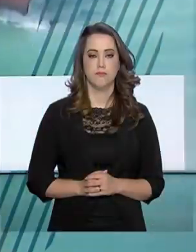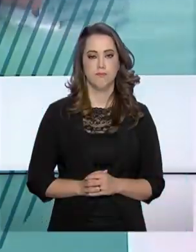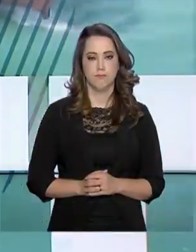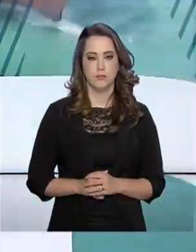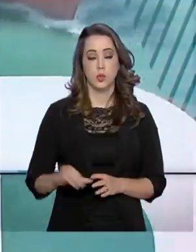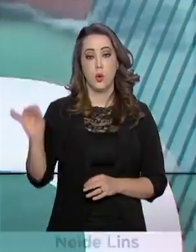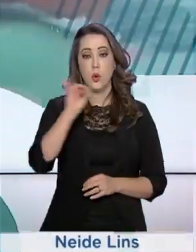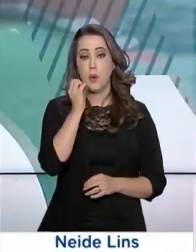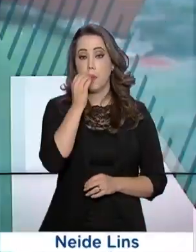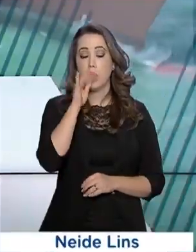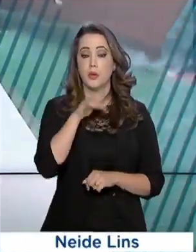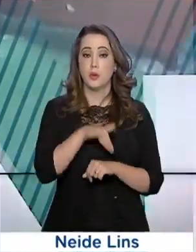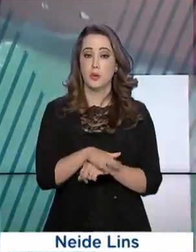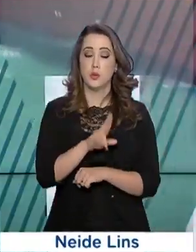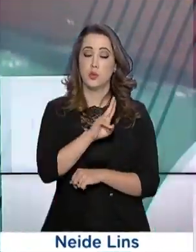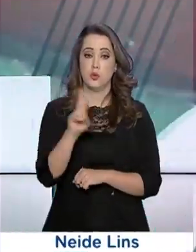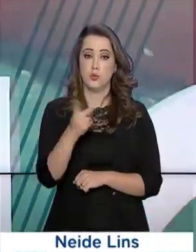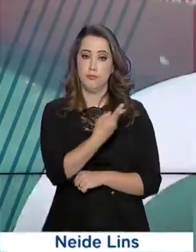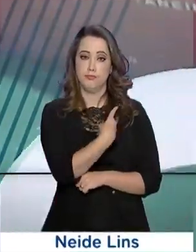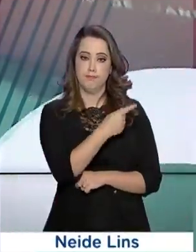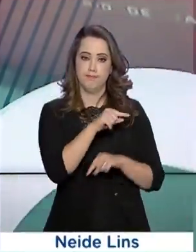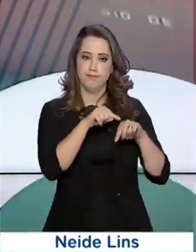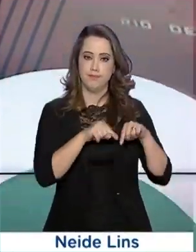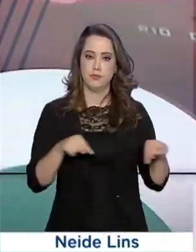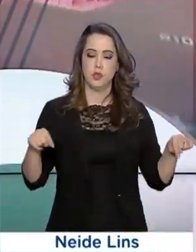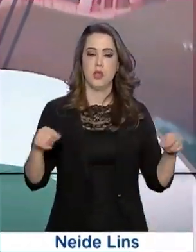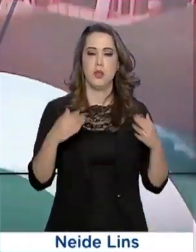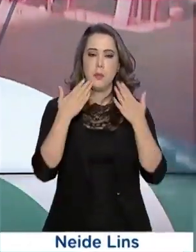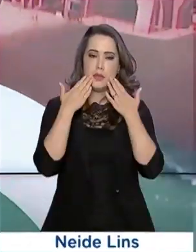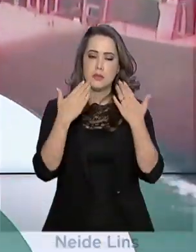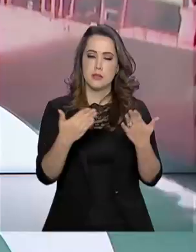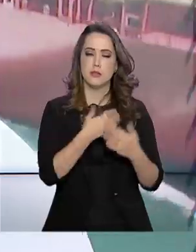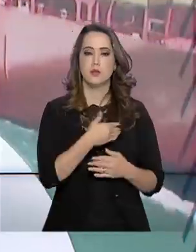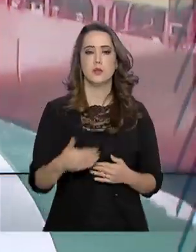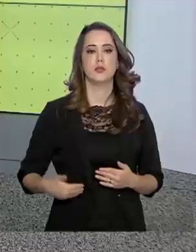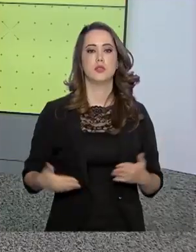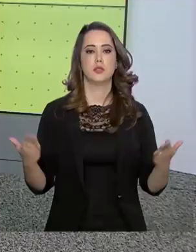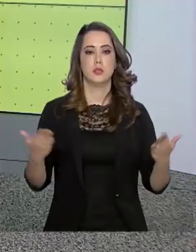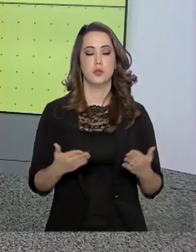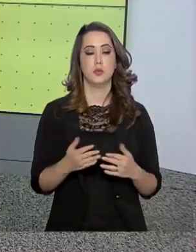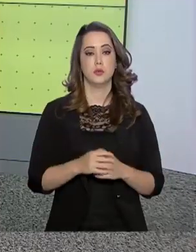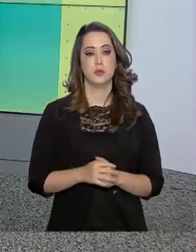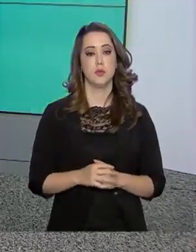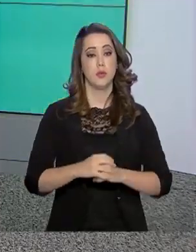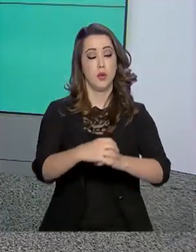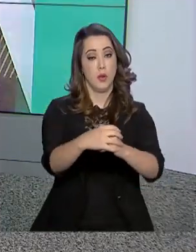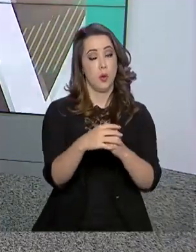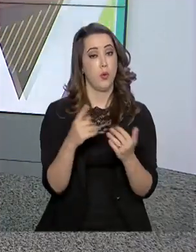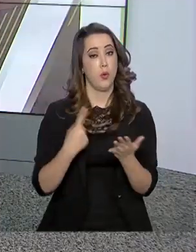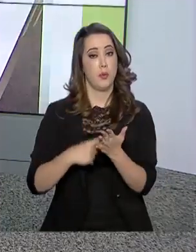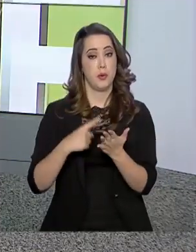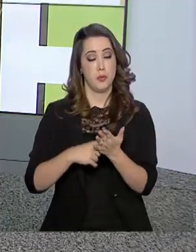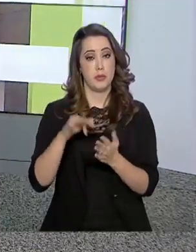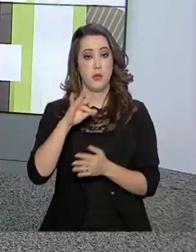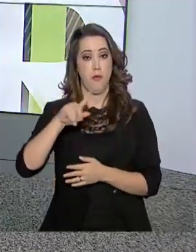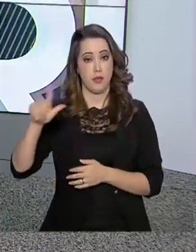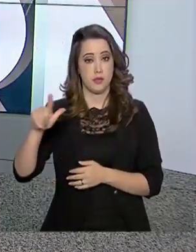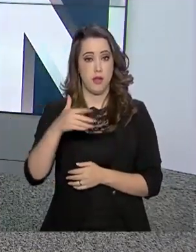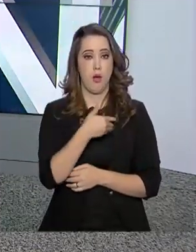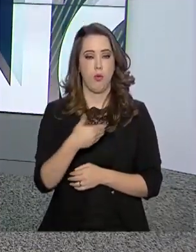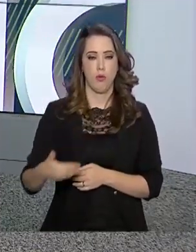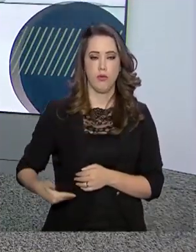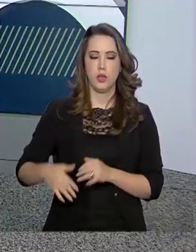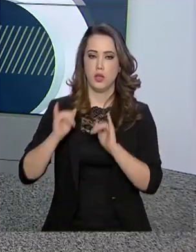Olá, boa noite, eu sou Lilian Reis e já está no ar o Governo Agora. Para cumprir a meta fiscal, governo